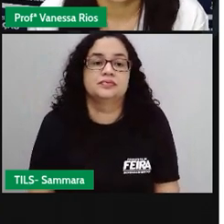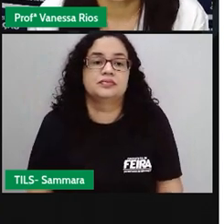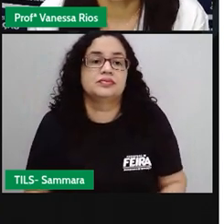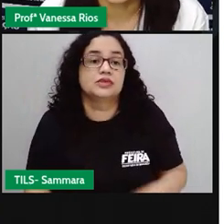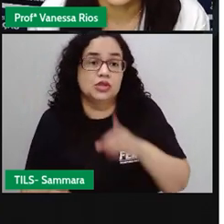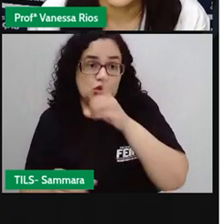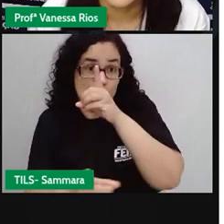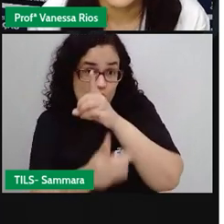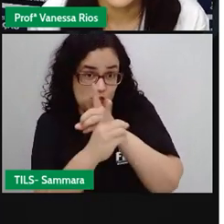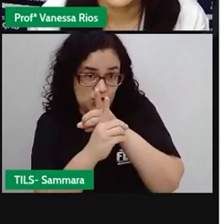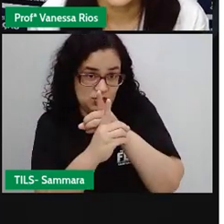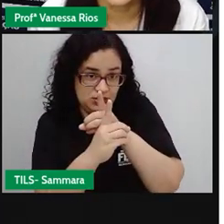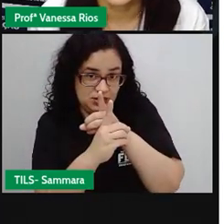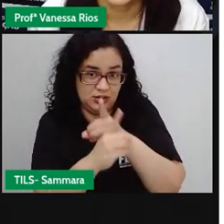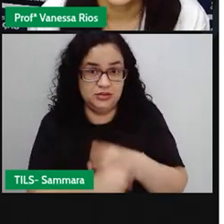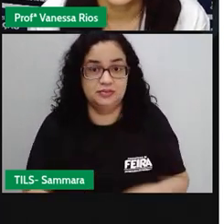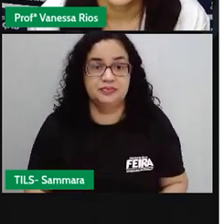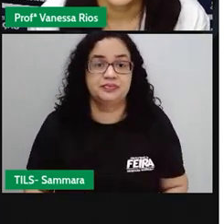Encontraram?